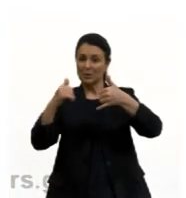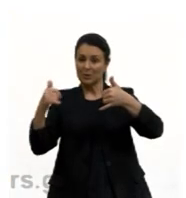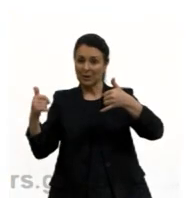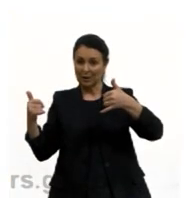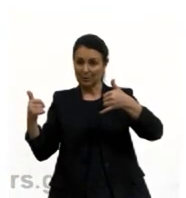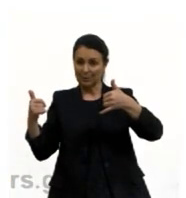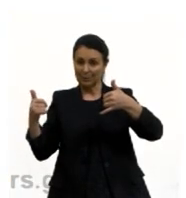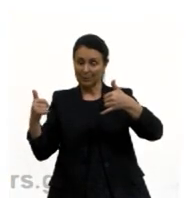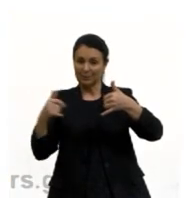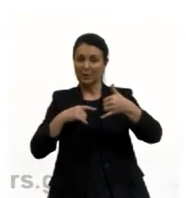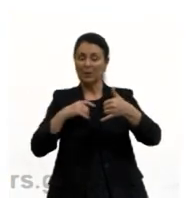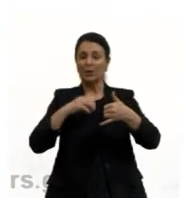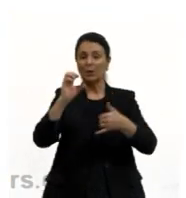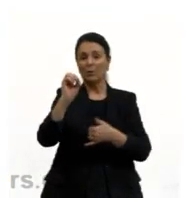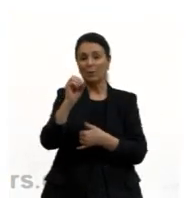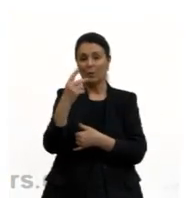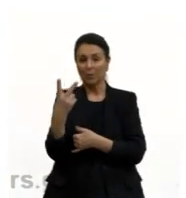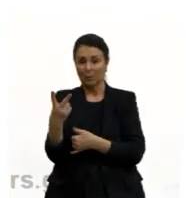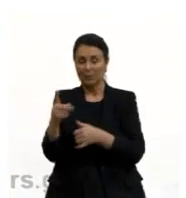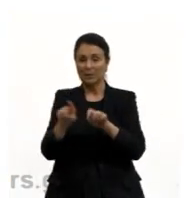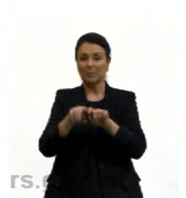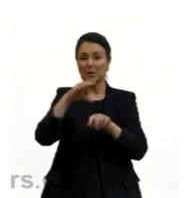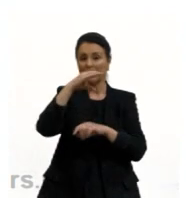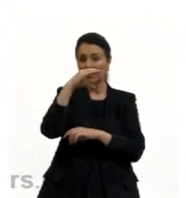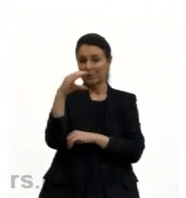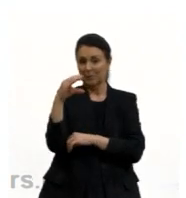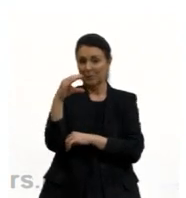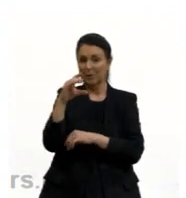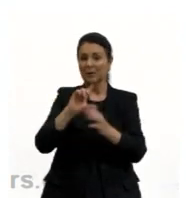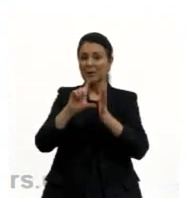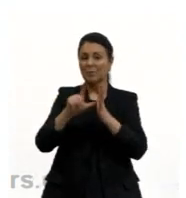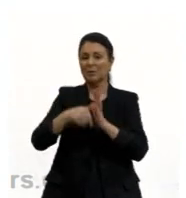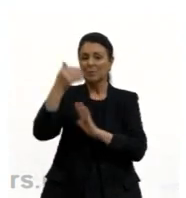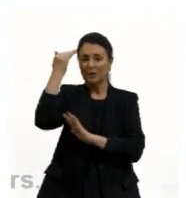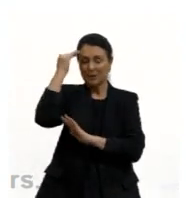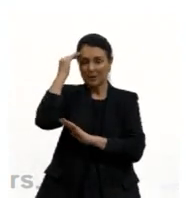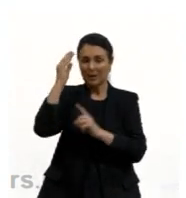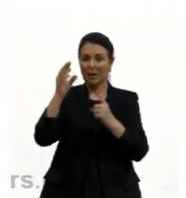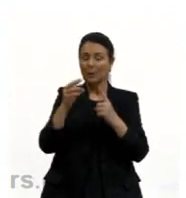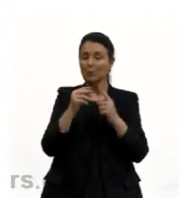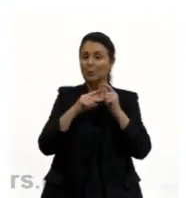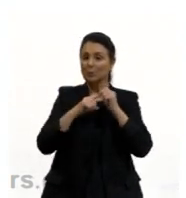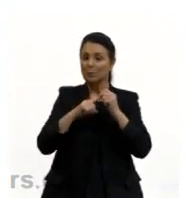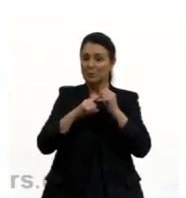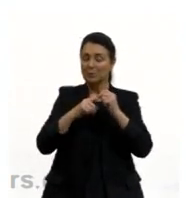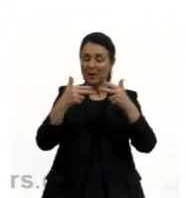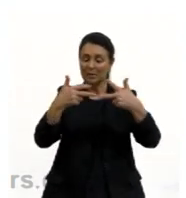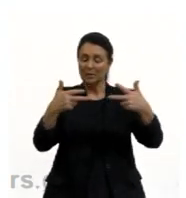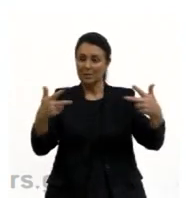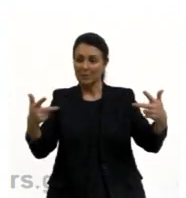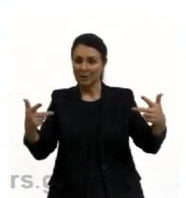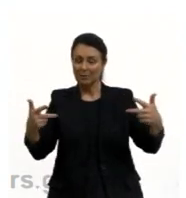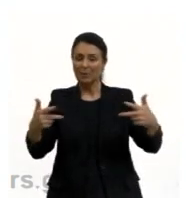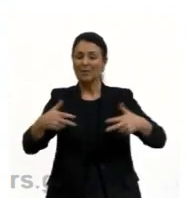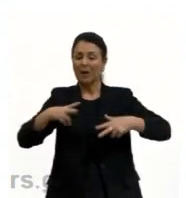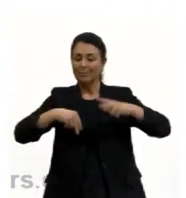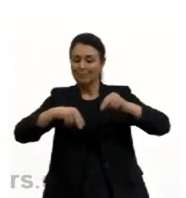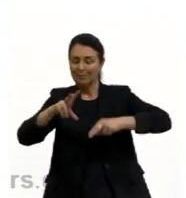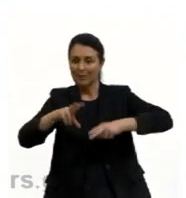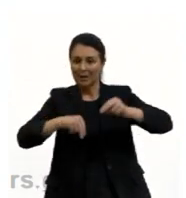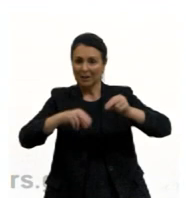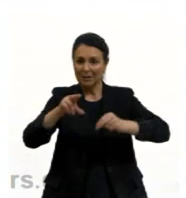hidrogênio e carbono, que mais para frente nós vamos entender que são os principais elementos formadores da matéria orgânica, das